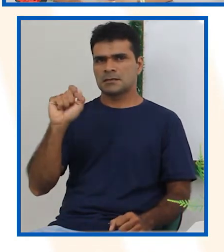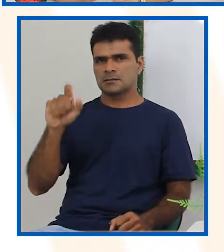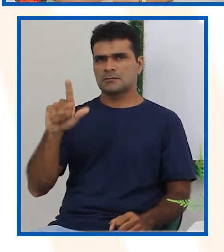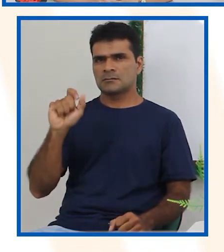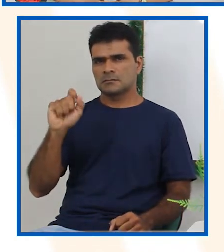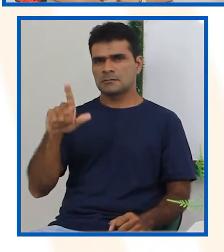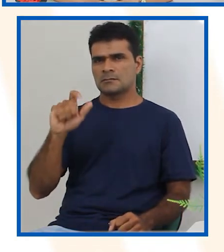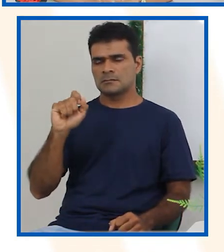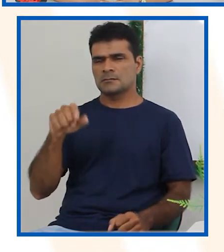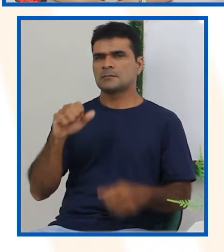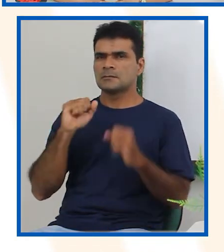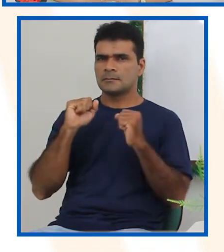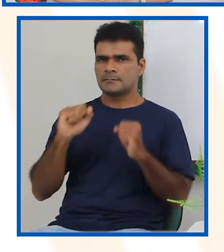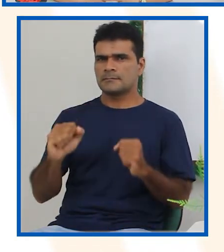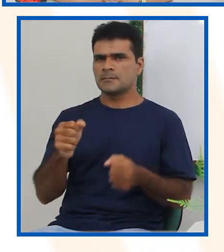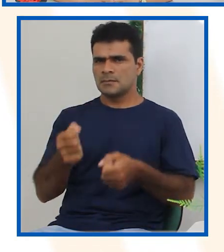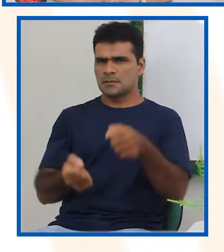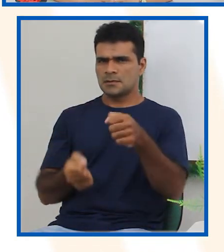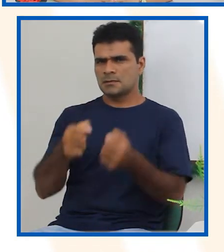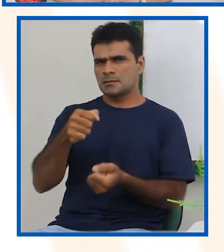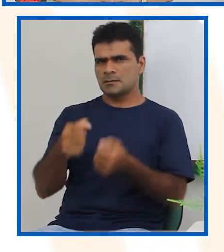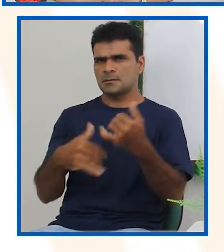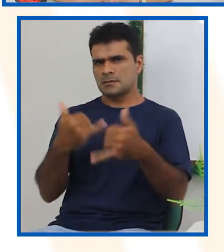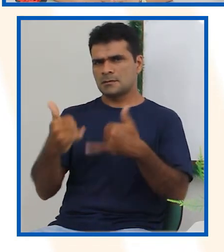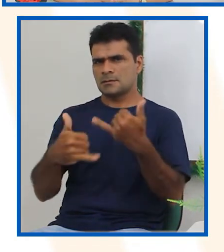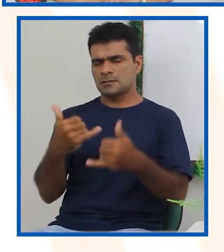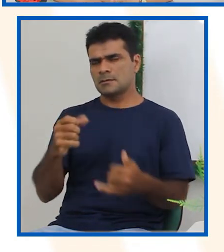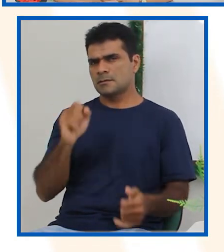a outra sobrinha da Juliana, pode ganhar um carrinho azul?